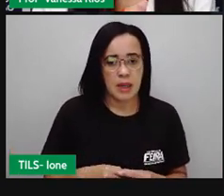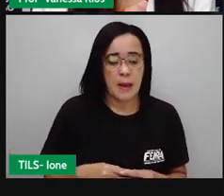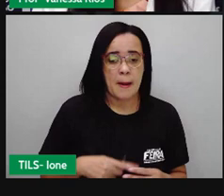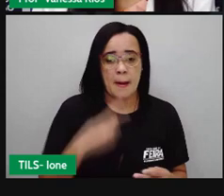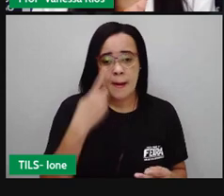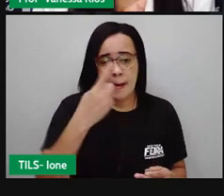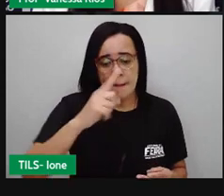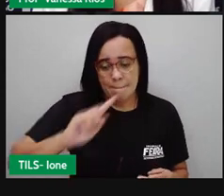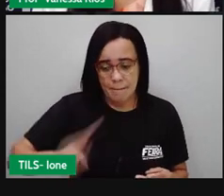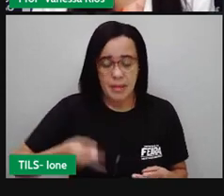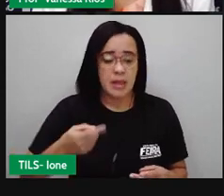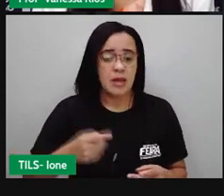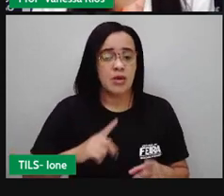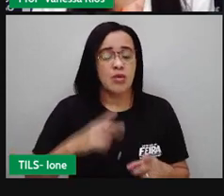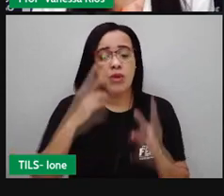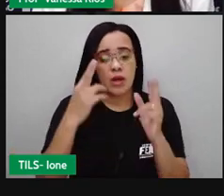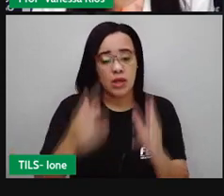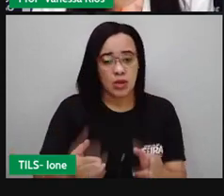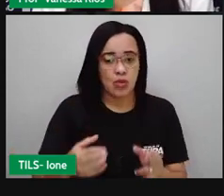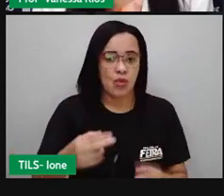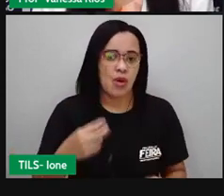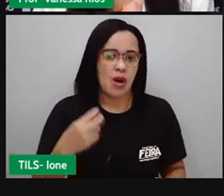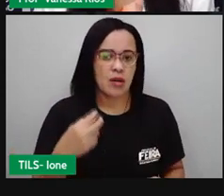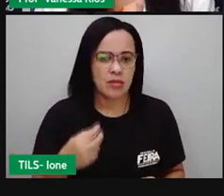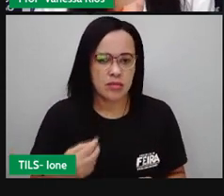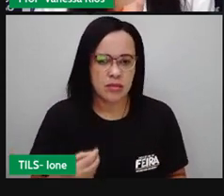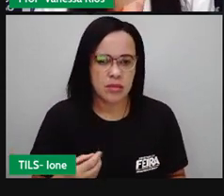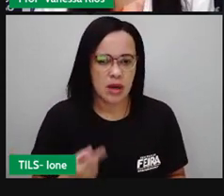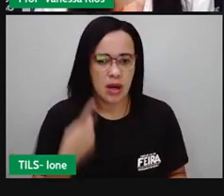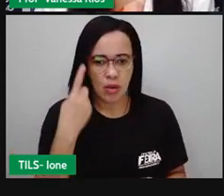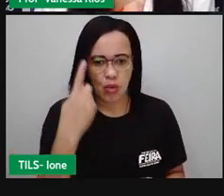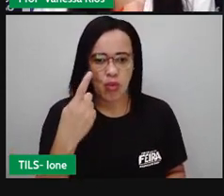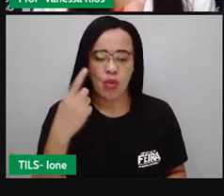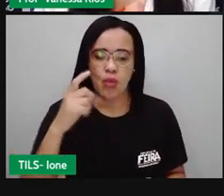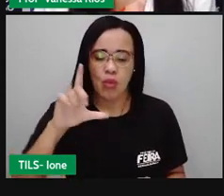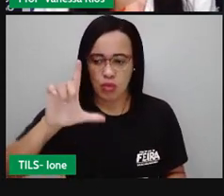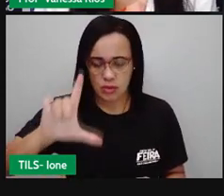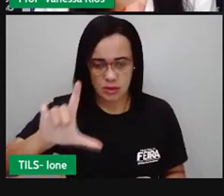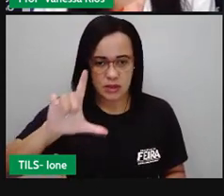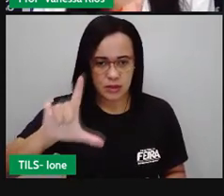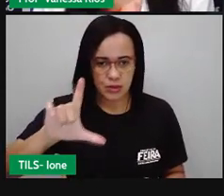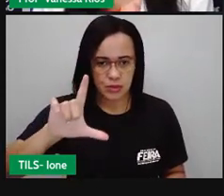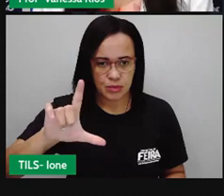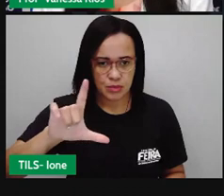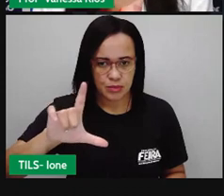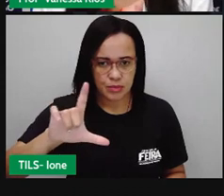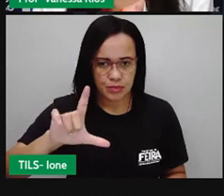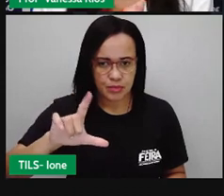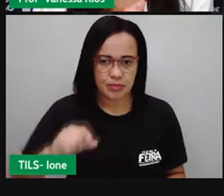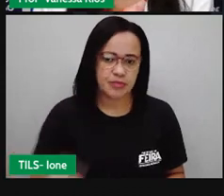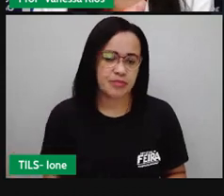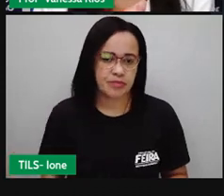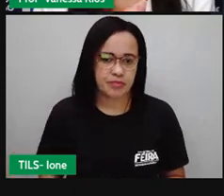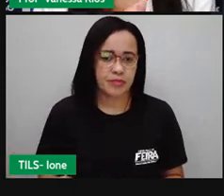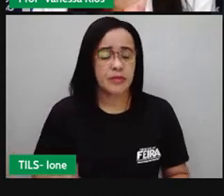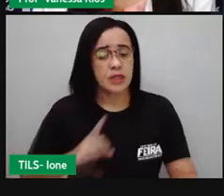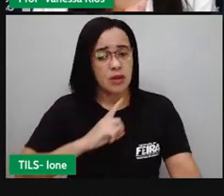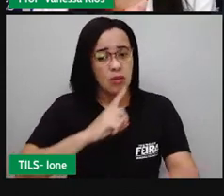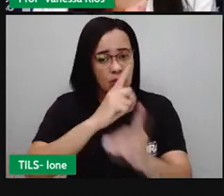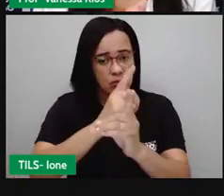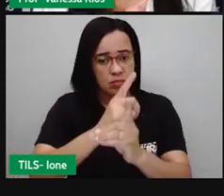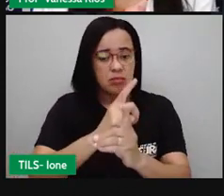mil mililitros é igual a dois litros. Achei aí a minha resposta, não é?